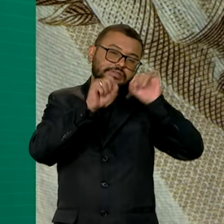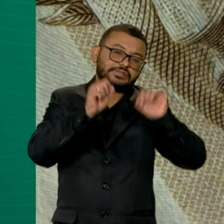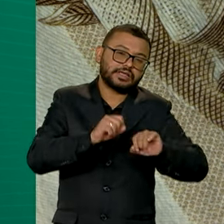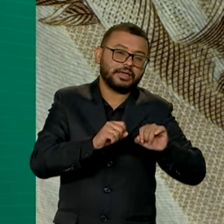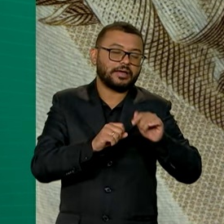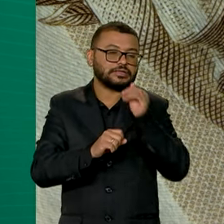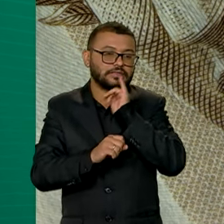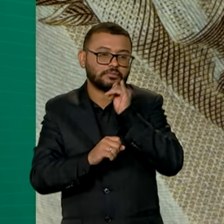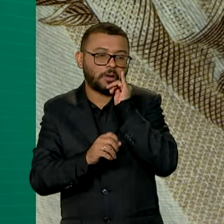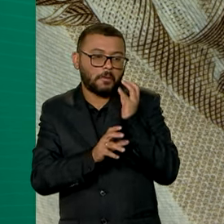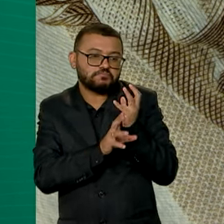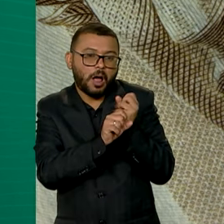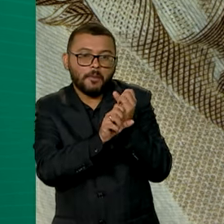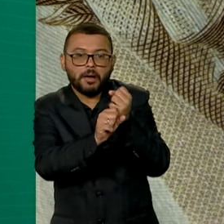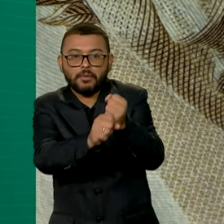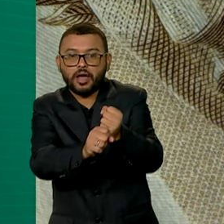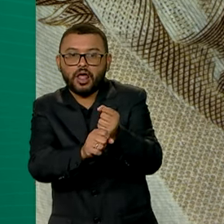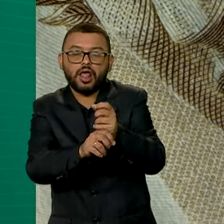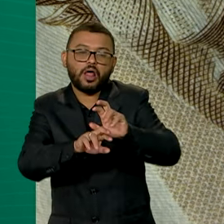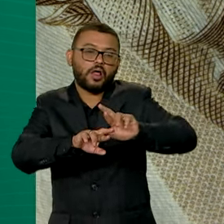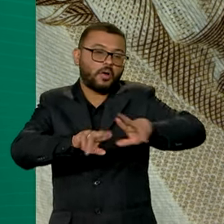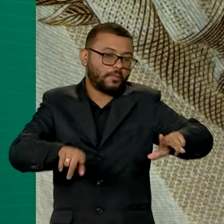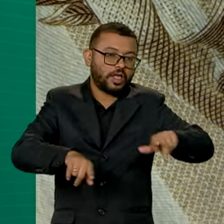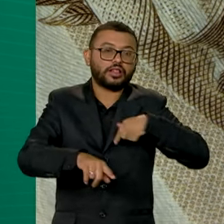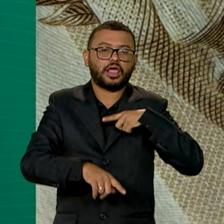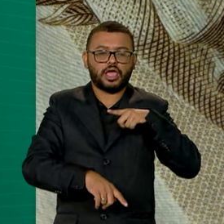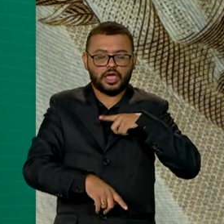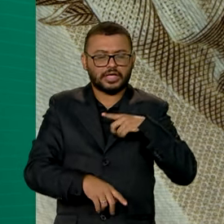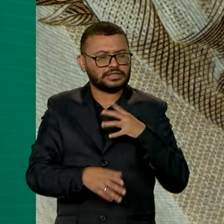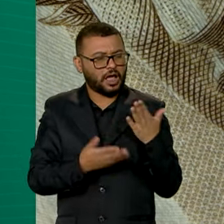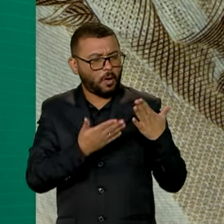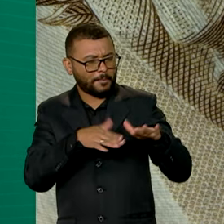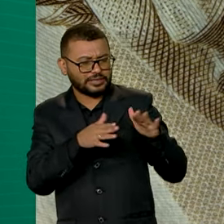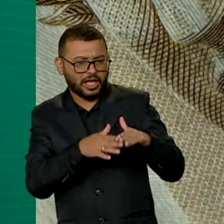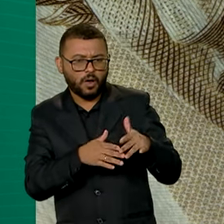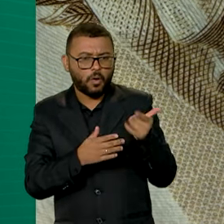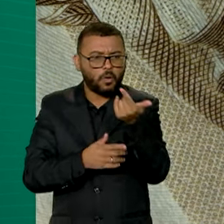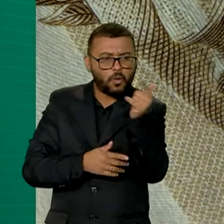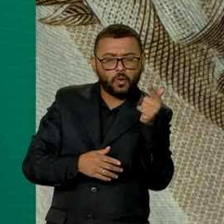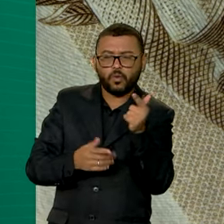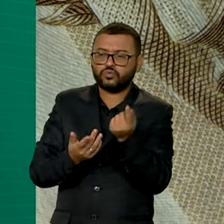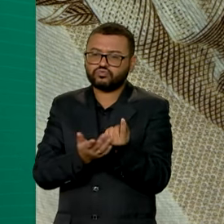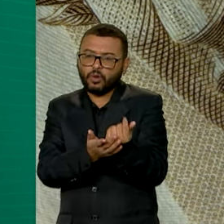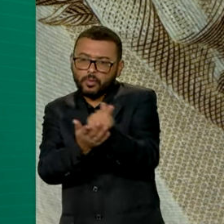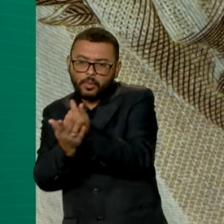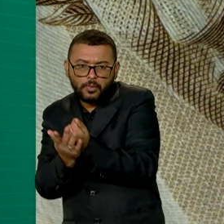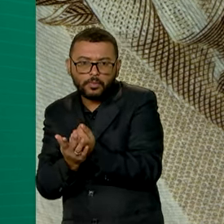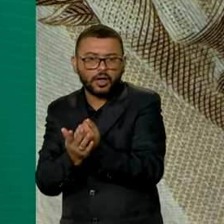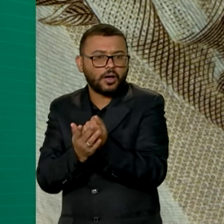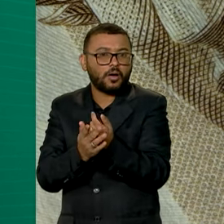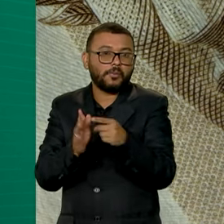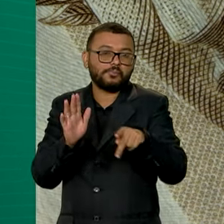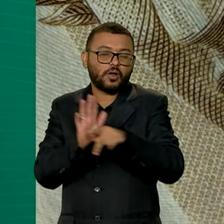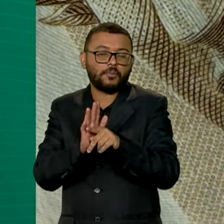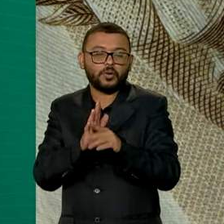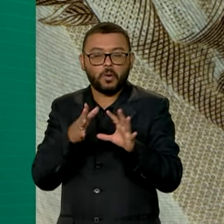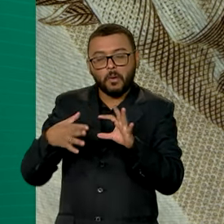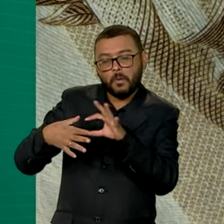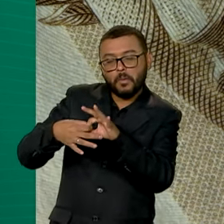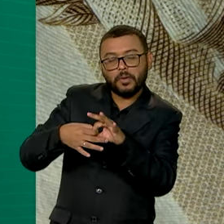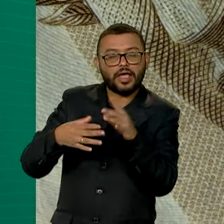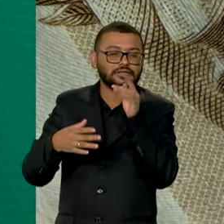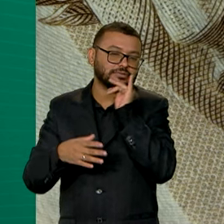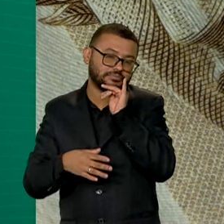da não cumulatividade, sem compensação com outros tributos ou de forma cruzada,